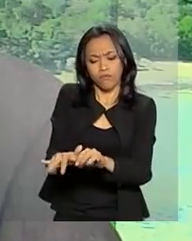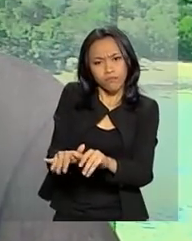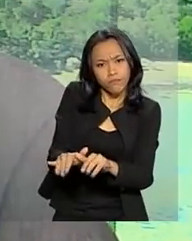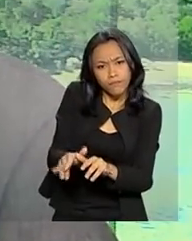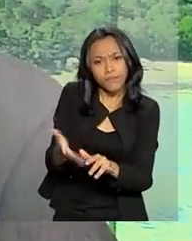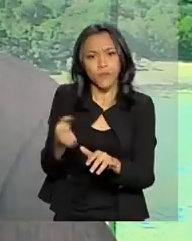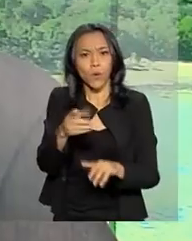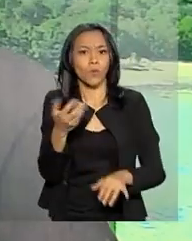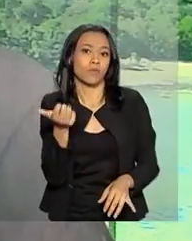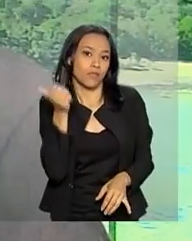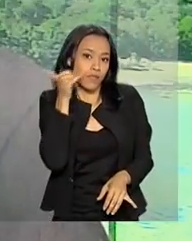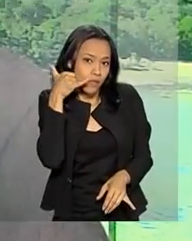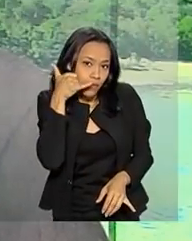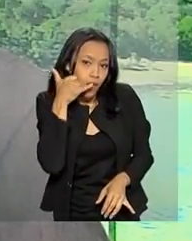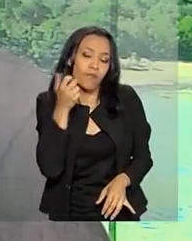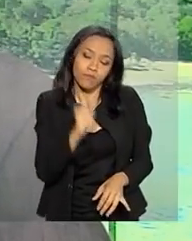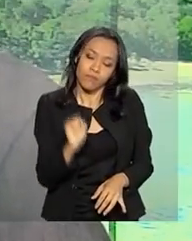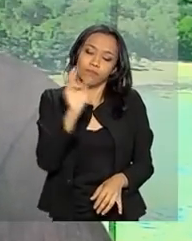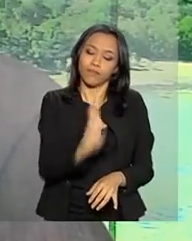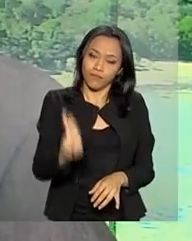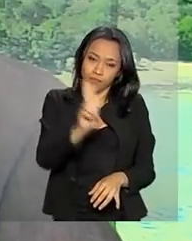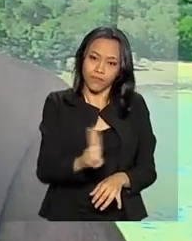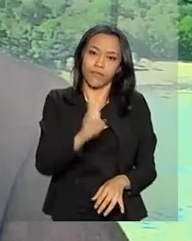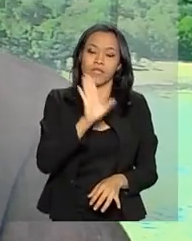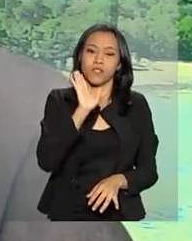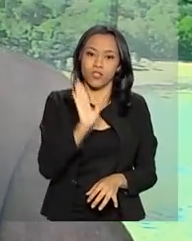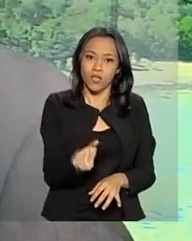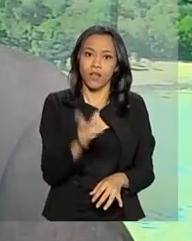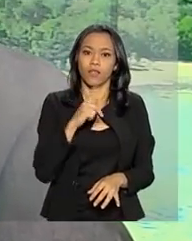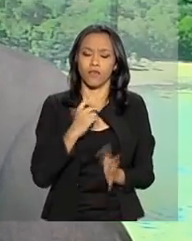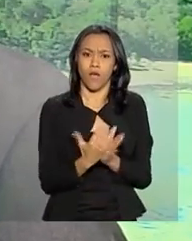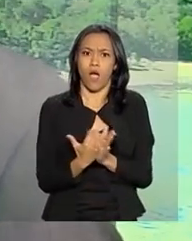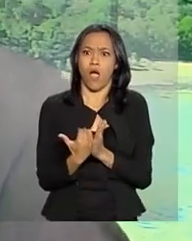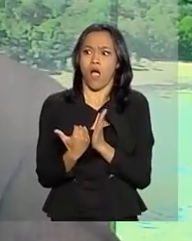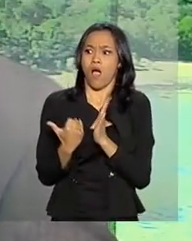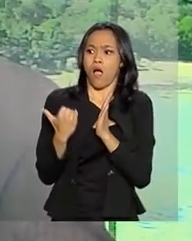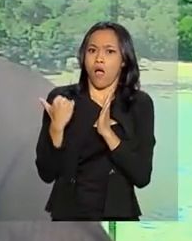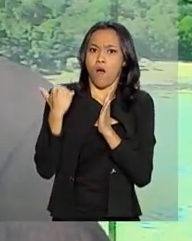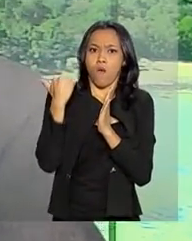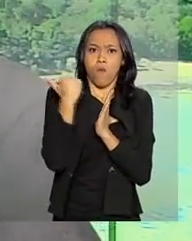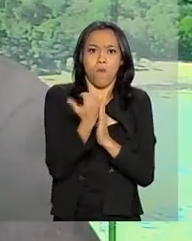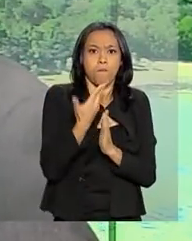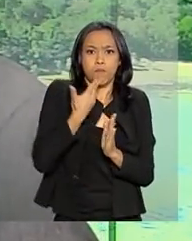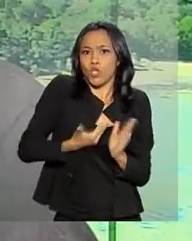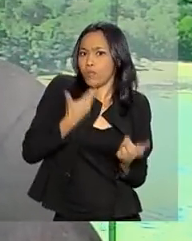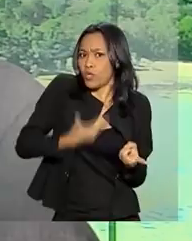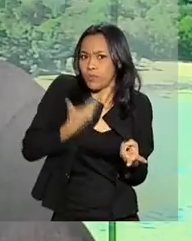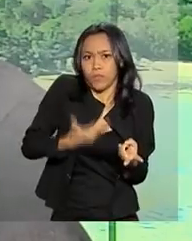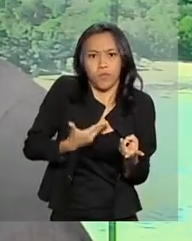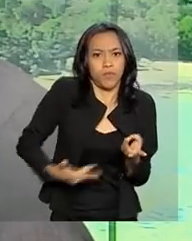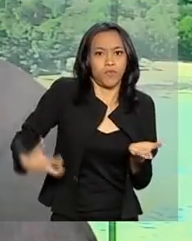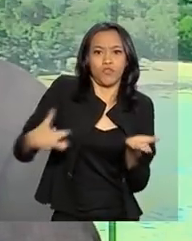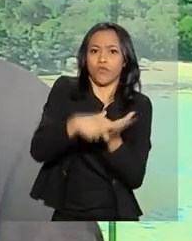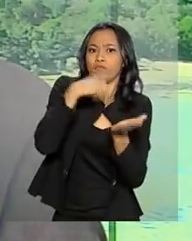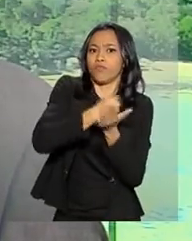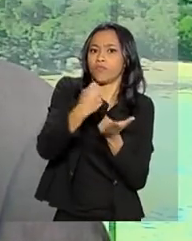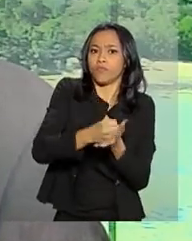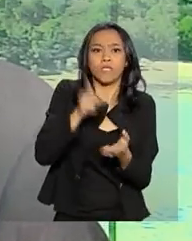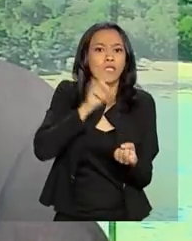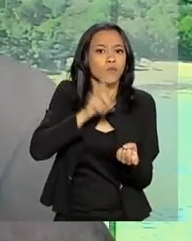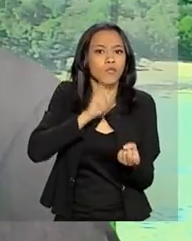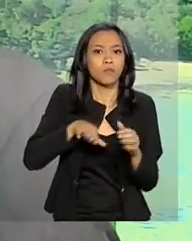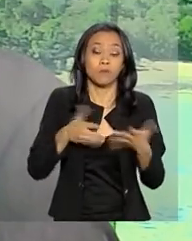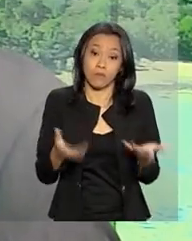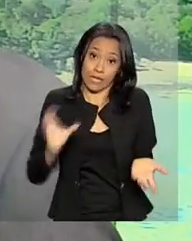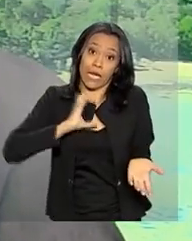pelo celular. A gente já consegue ver um aumento exponencial no pedido de visto, que é o caso dos Estados Unidos e o